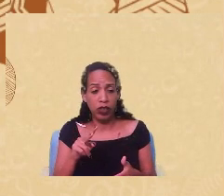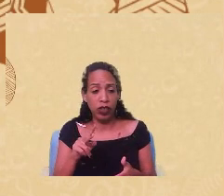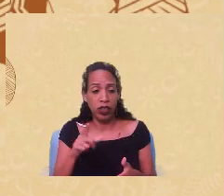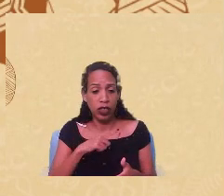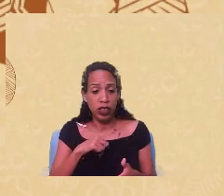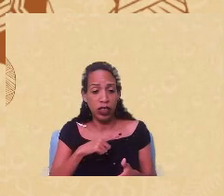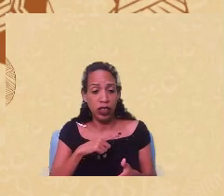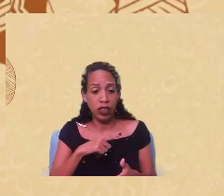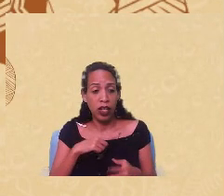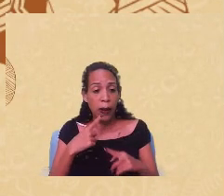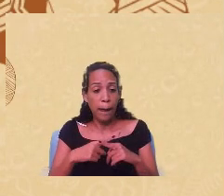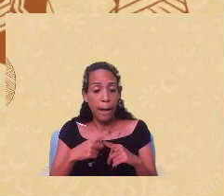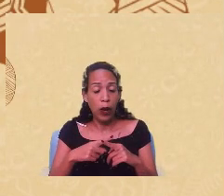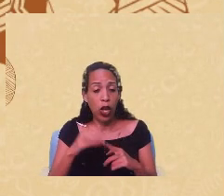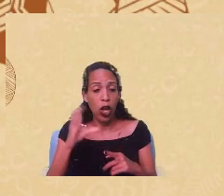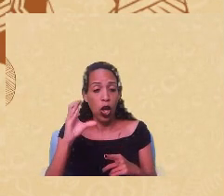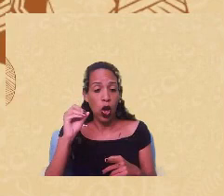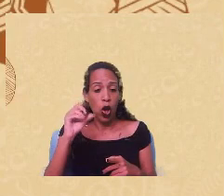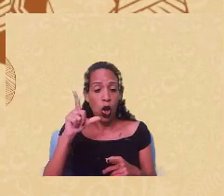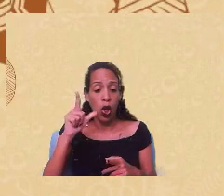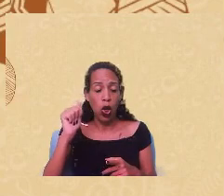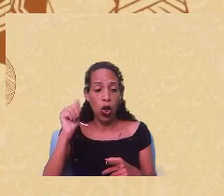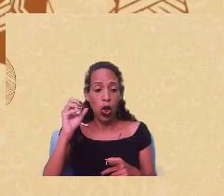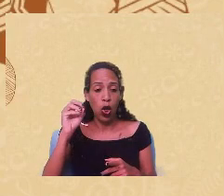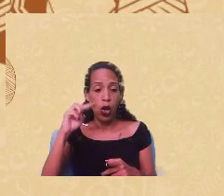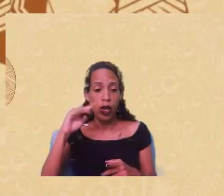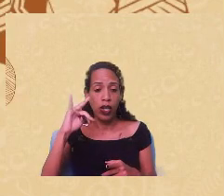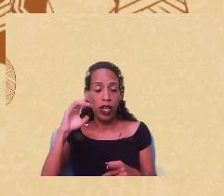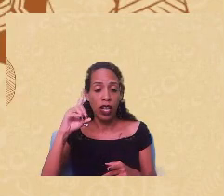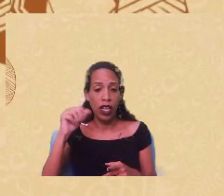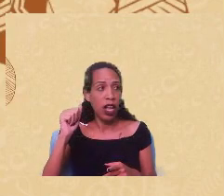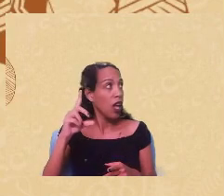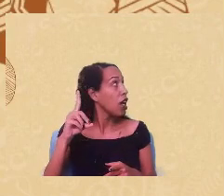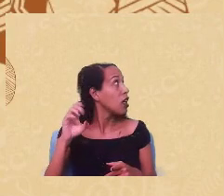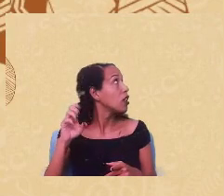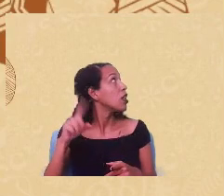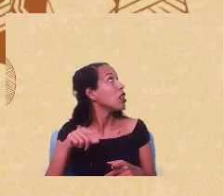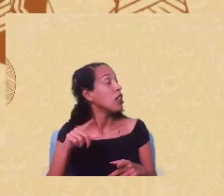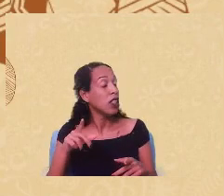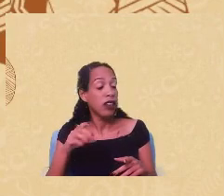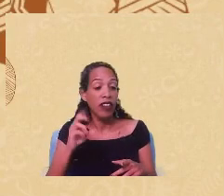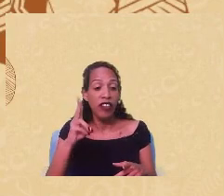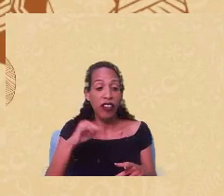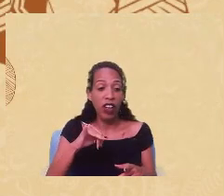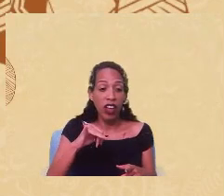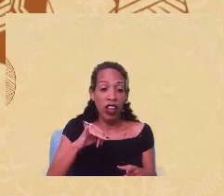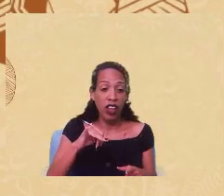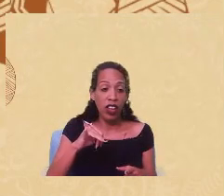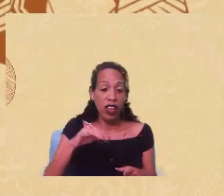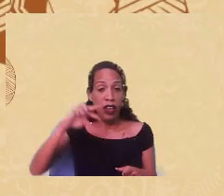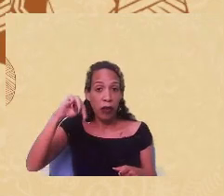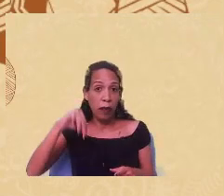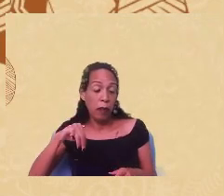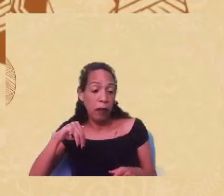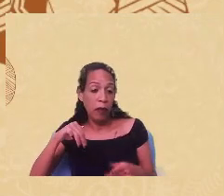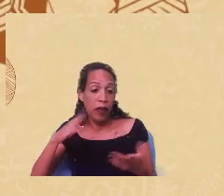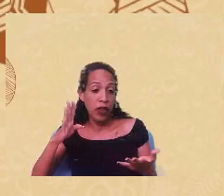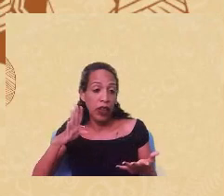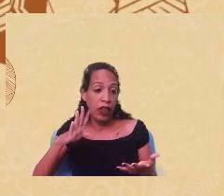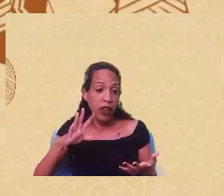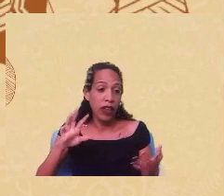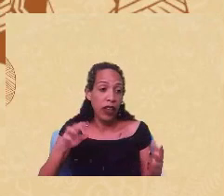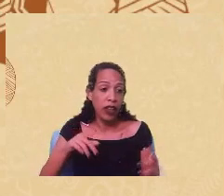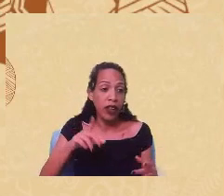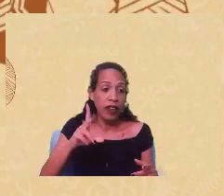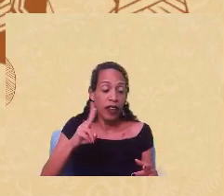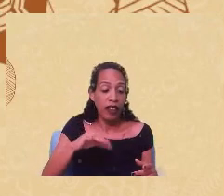por causa da colonialidade quando você fala dessa lógica a gente vai forjar a psicologia preta por causa de tal aí você